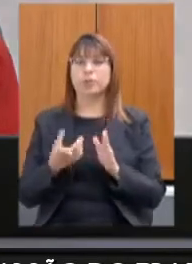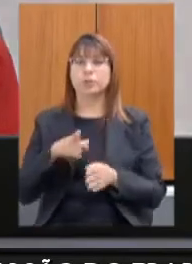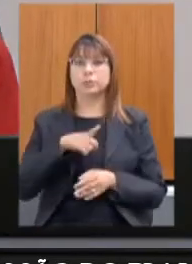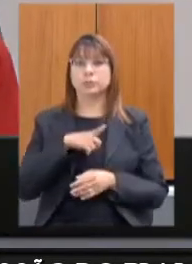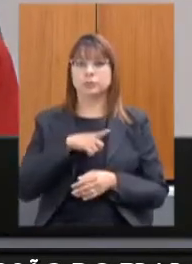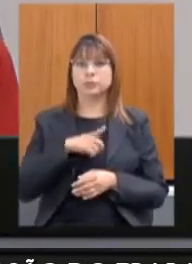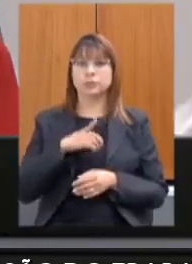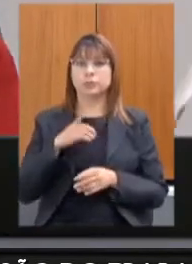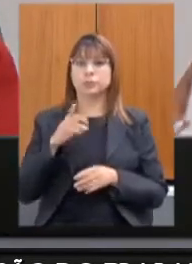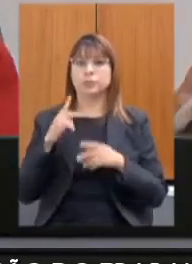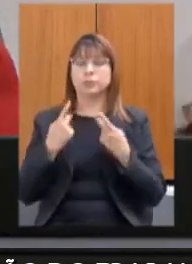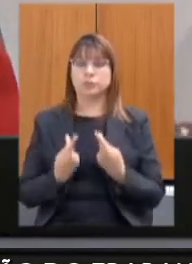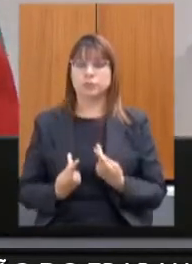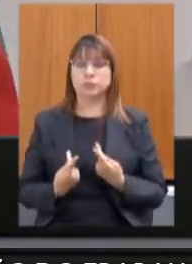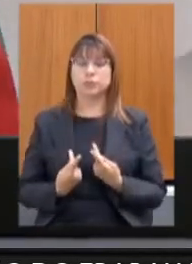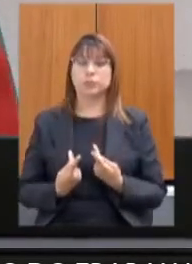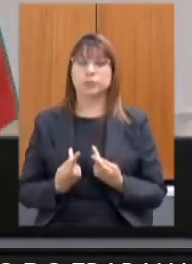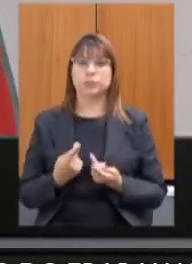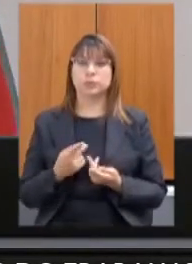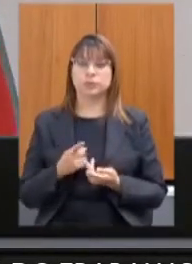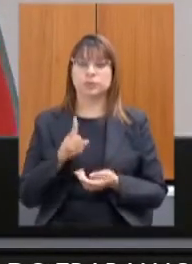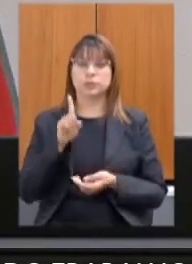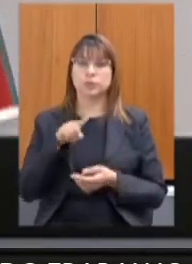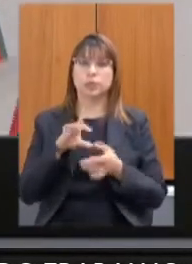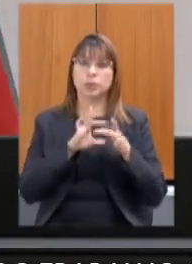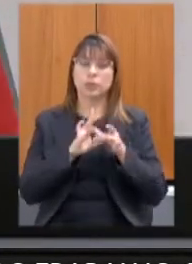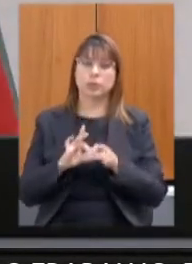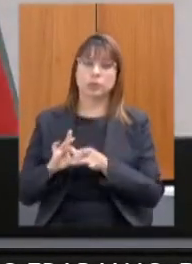direitos humanos no contexto da pandemia